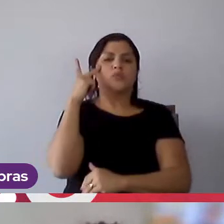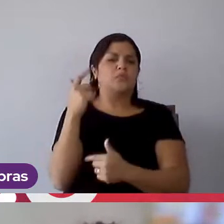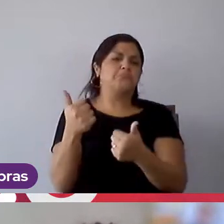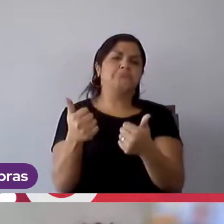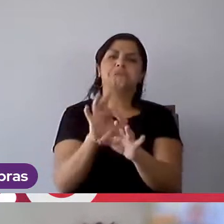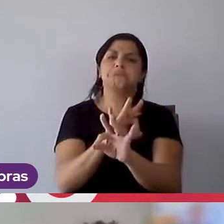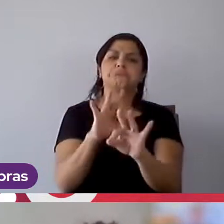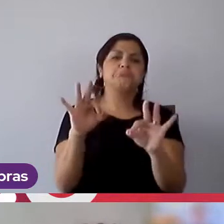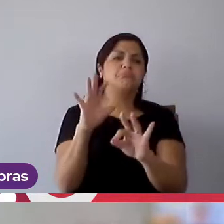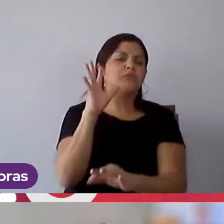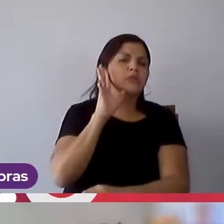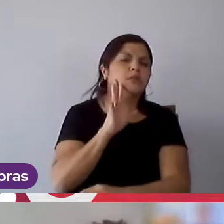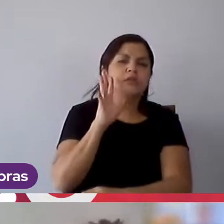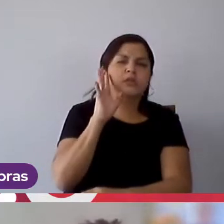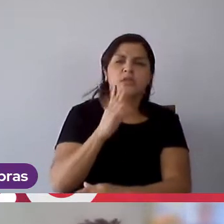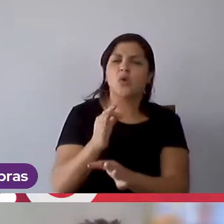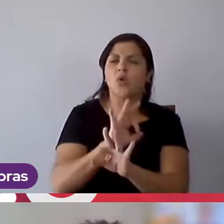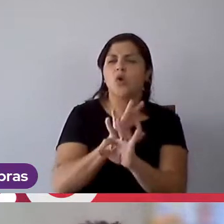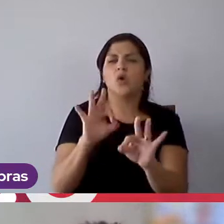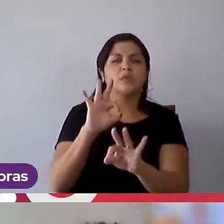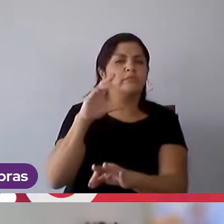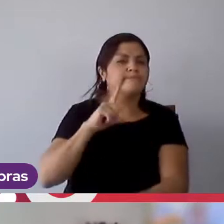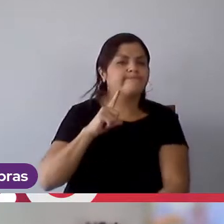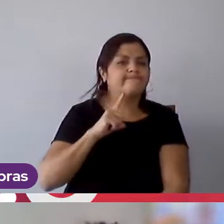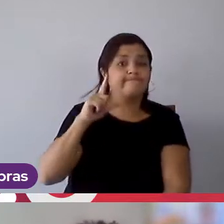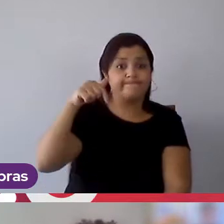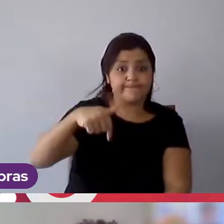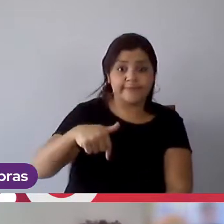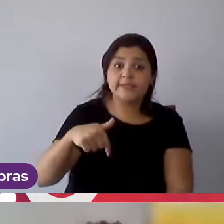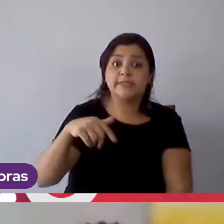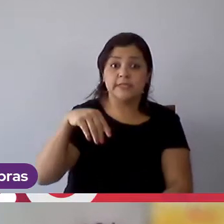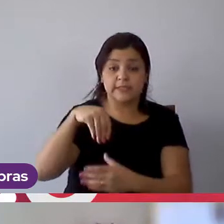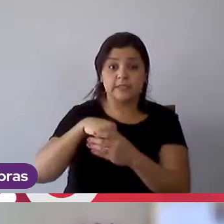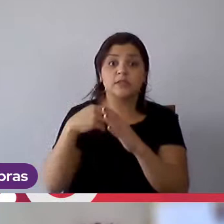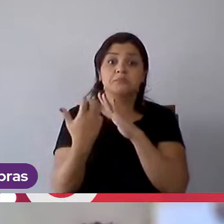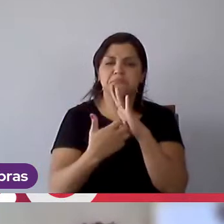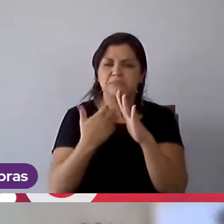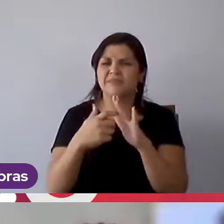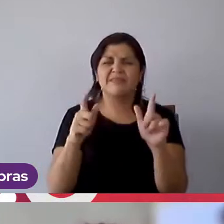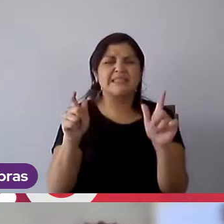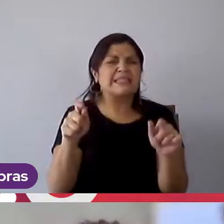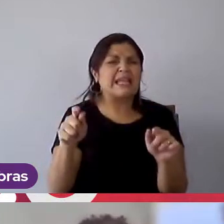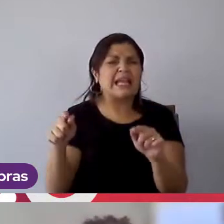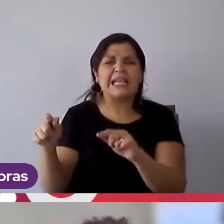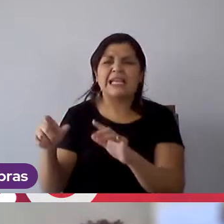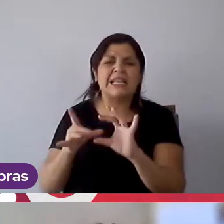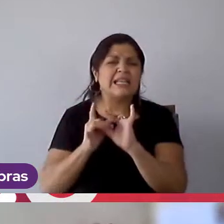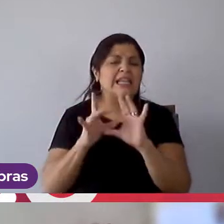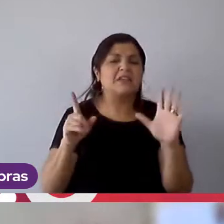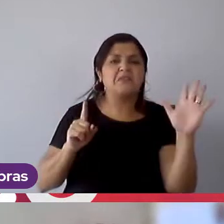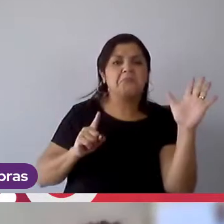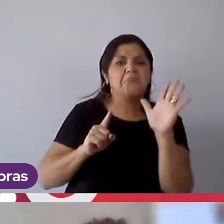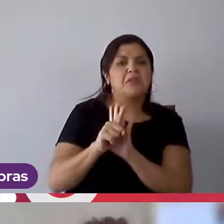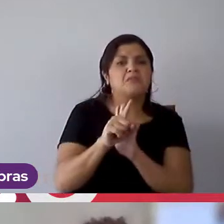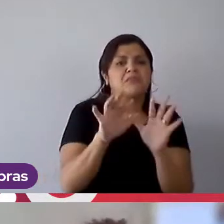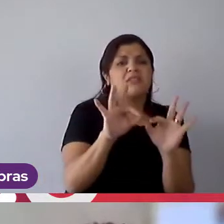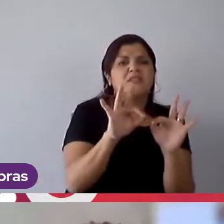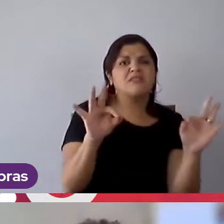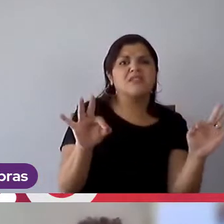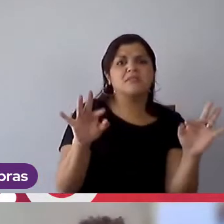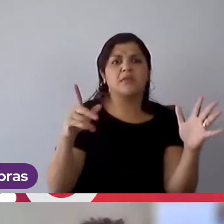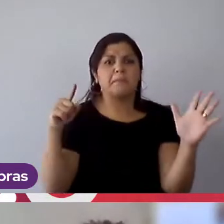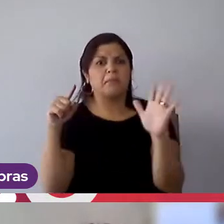é muito legal o que tem aqui dentro, é, nós podemos fazer qualquer tipo de pergunta, desde a mais simples, até a mais